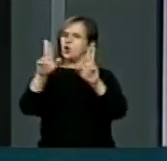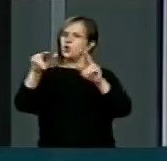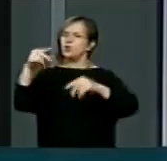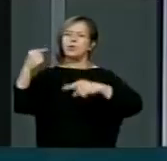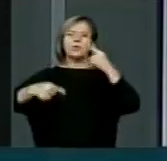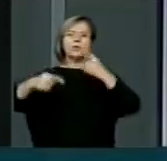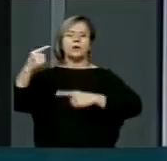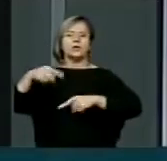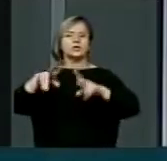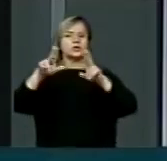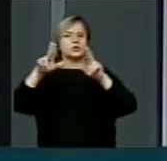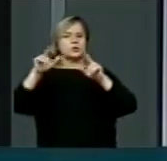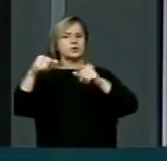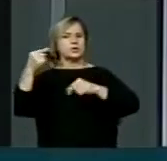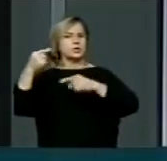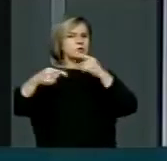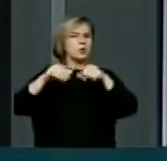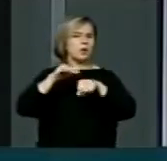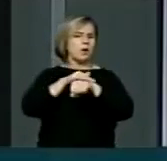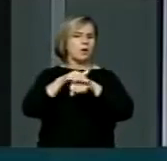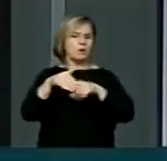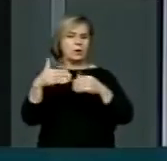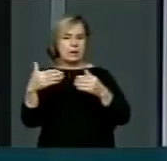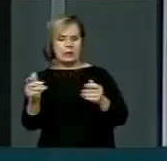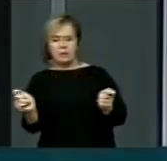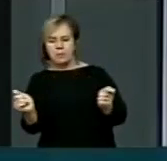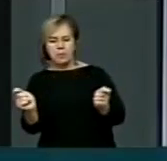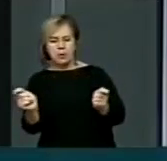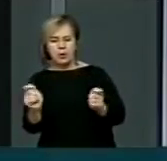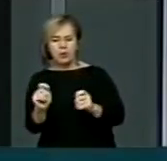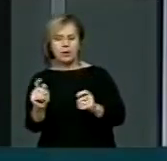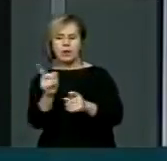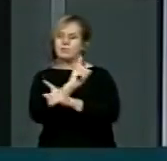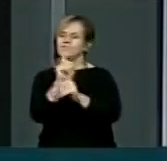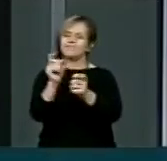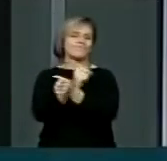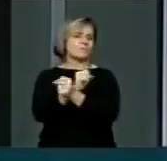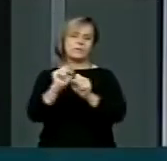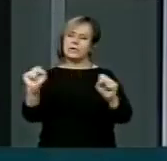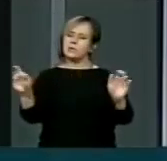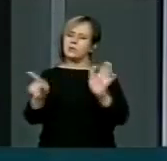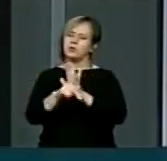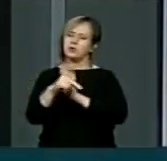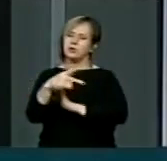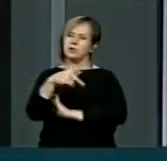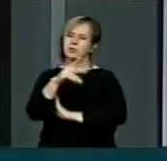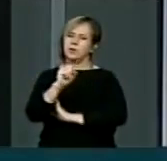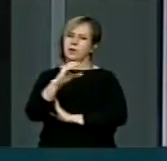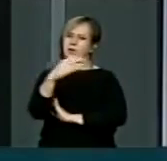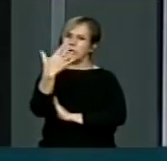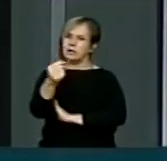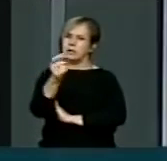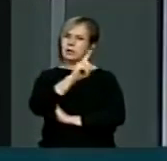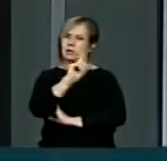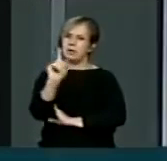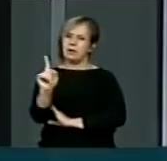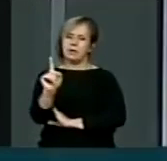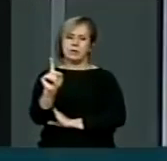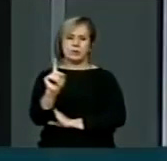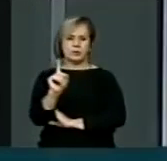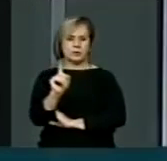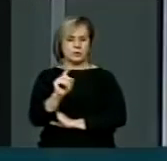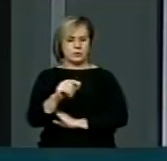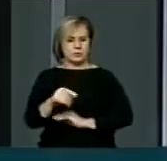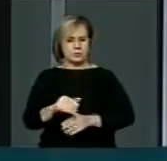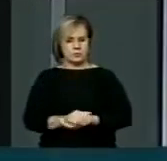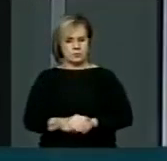discutido, nunca foi debatido e essa possibilidade não existe para o PSC e muito menos para a